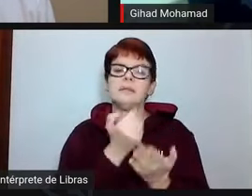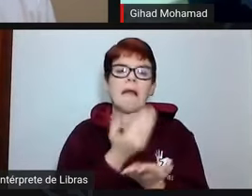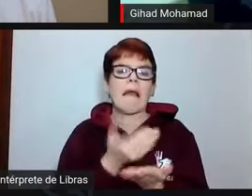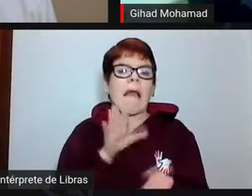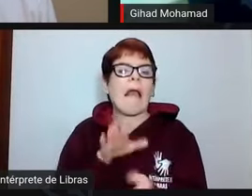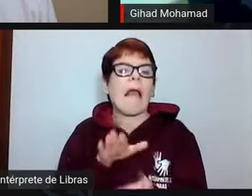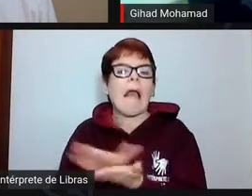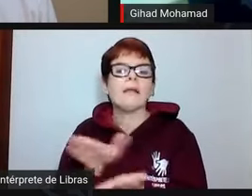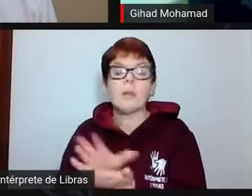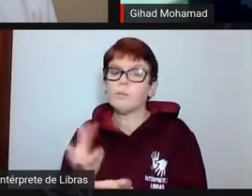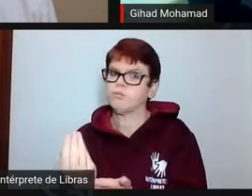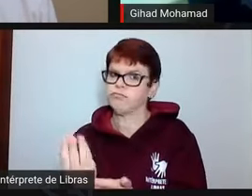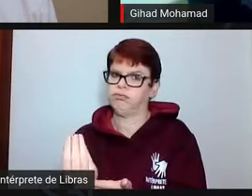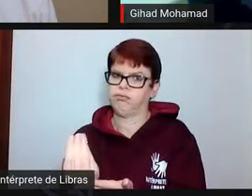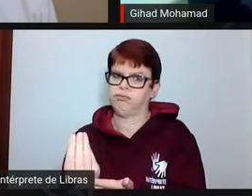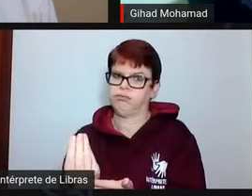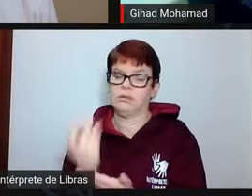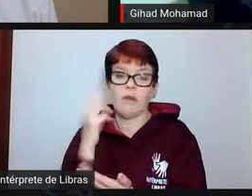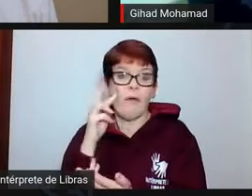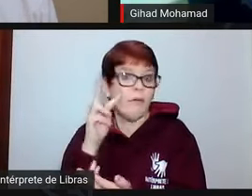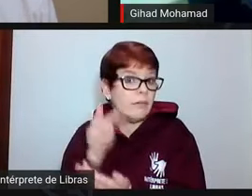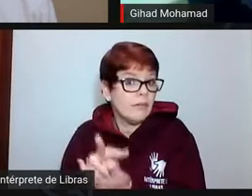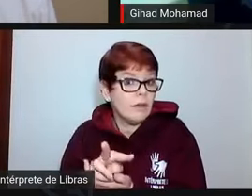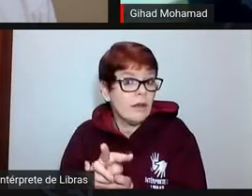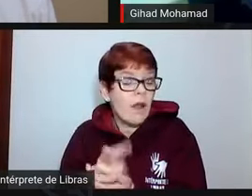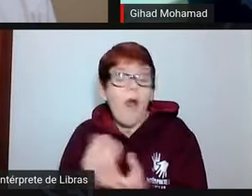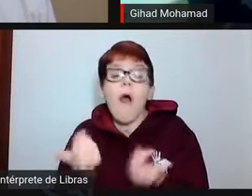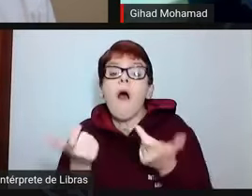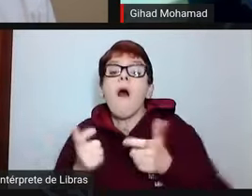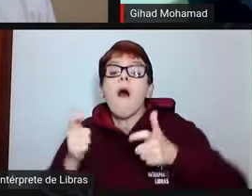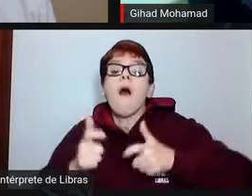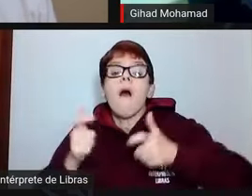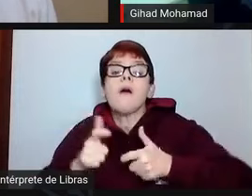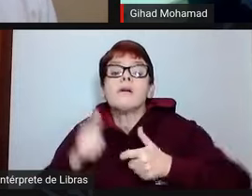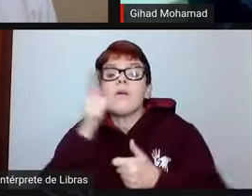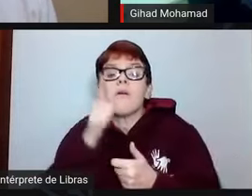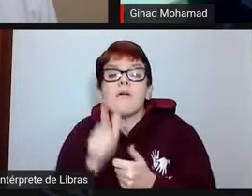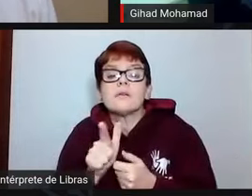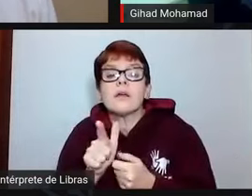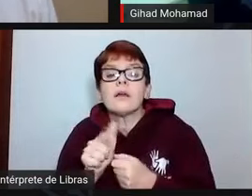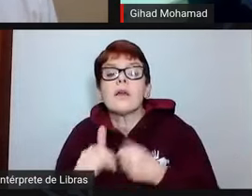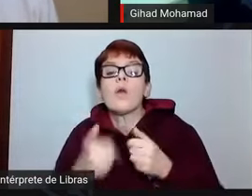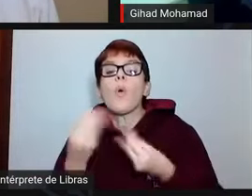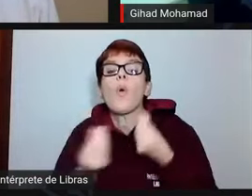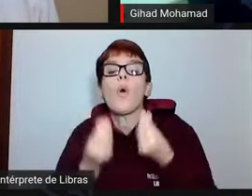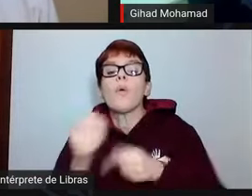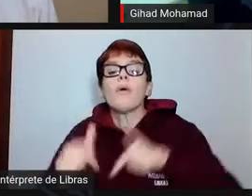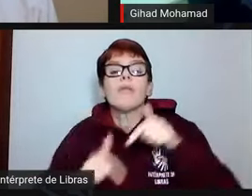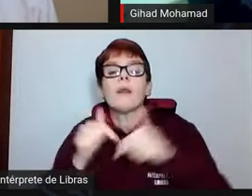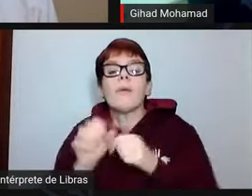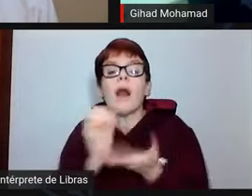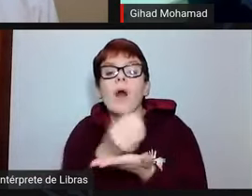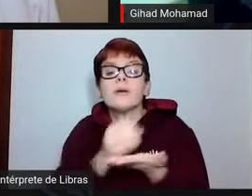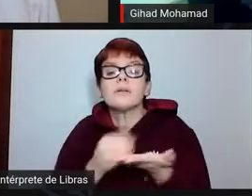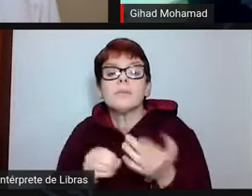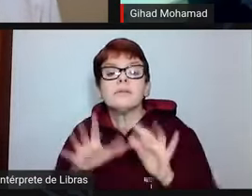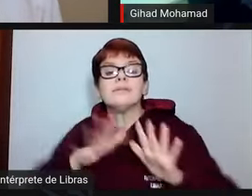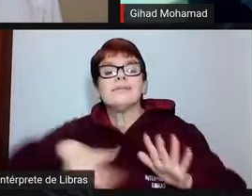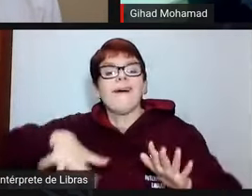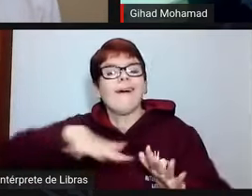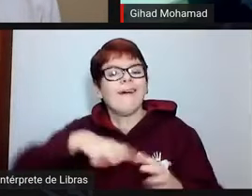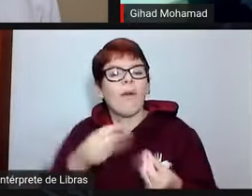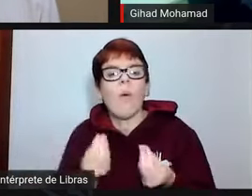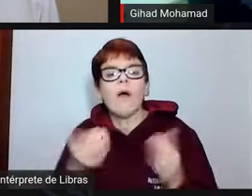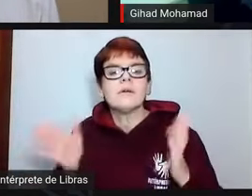mesmo. Onde nós vamos, de onde e como nós vamos trabalhar com o orçamento dessa ordem? Quais os